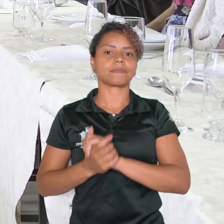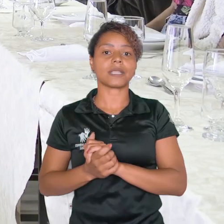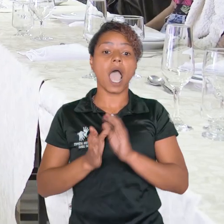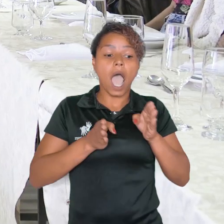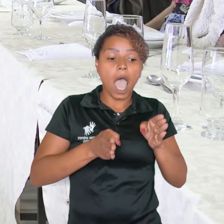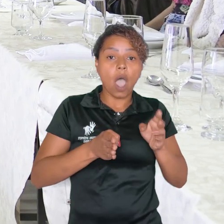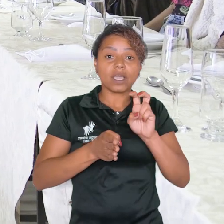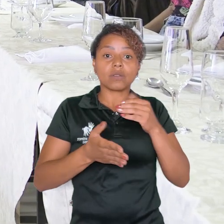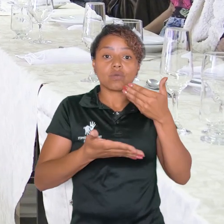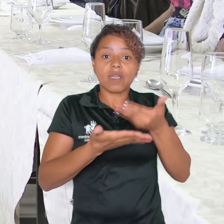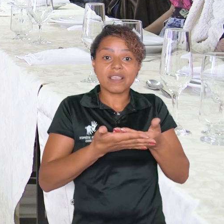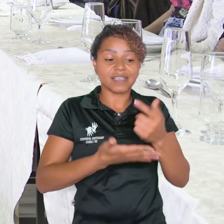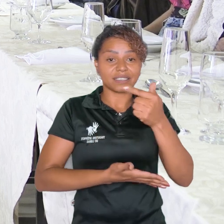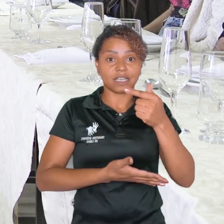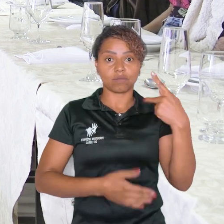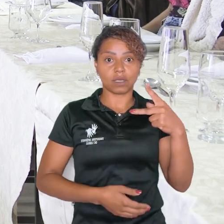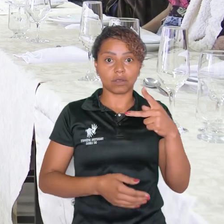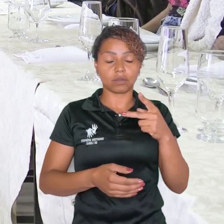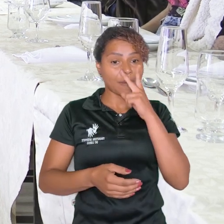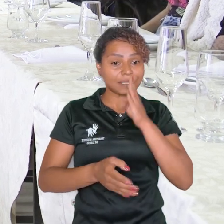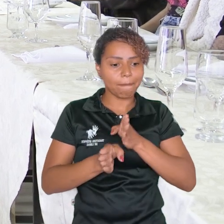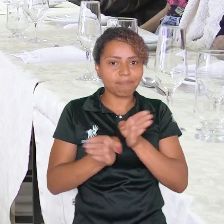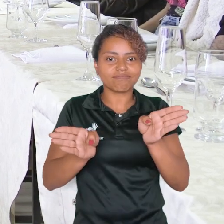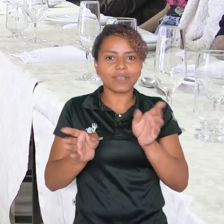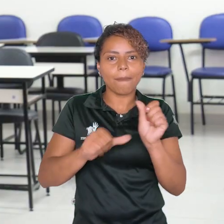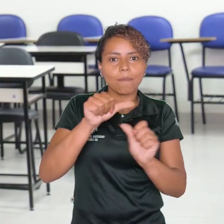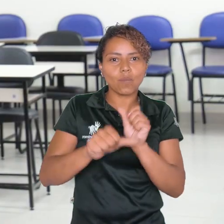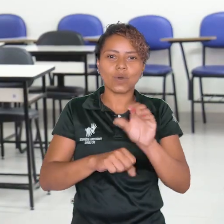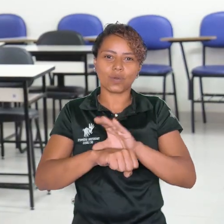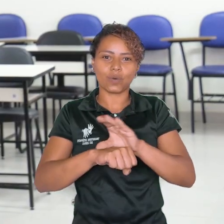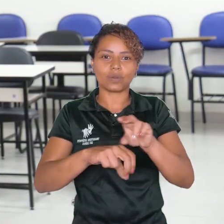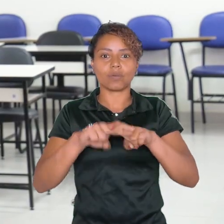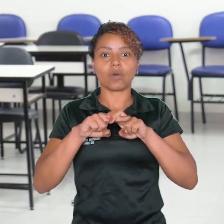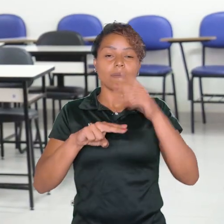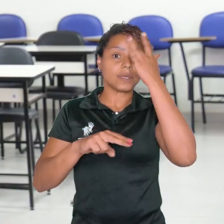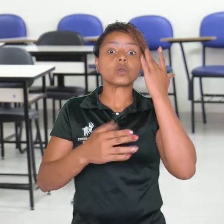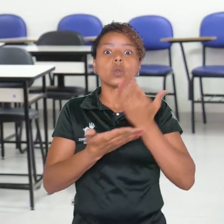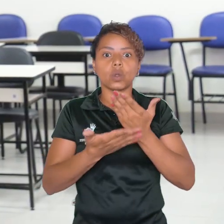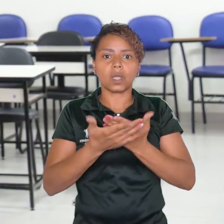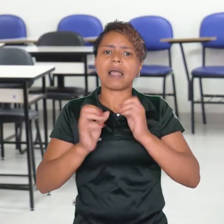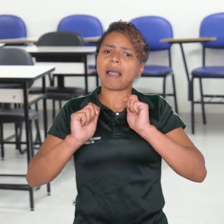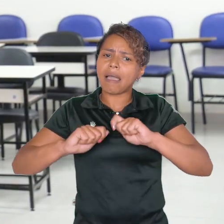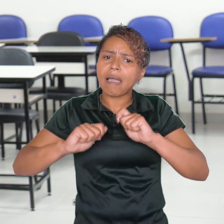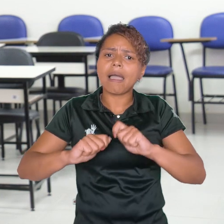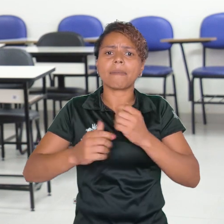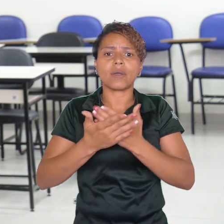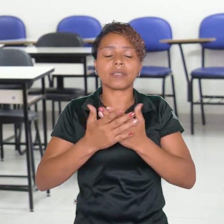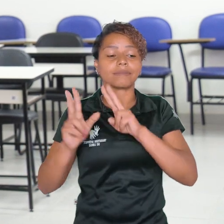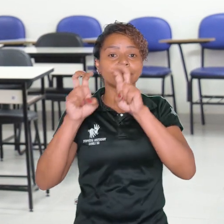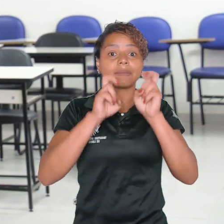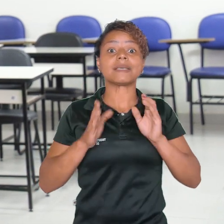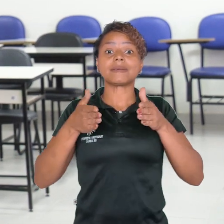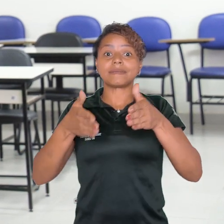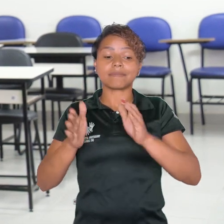dinâmica da viagem. Já do quinto ao sétimo período, o curso sofre uma espécie de bifurcação, que é quando os estudantes vão poder